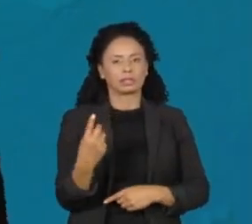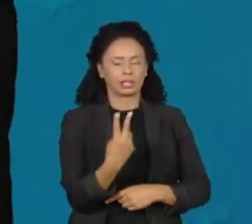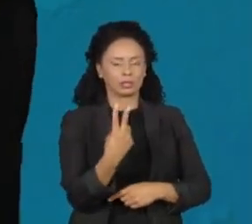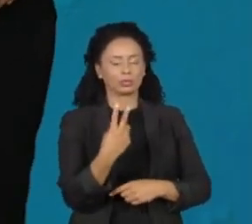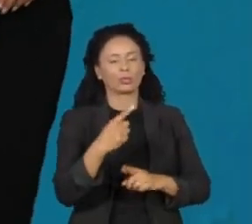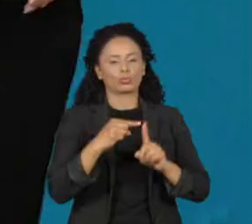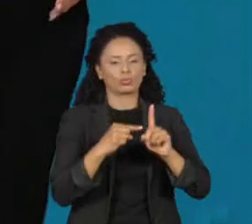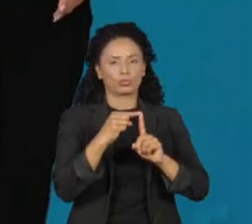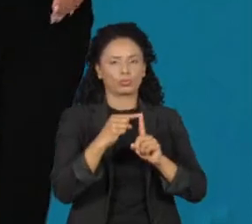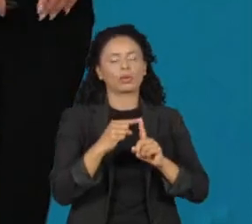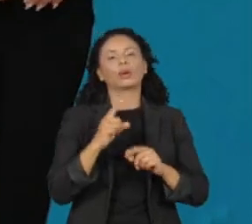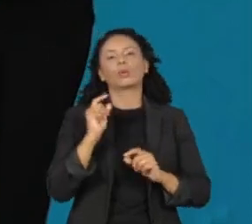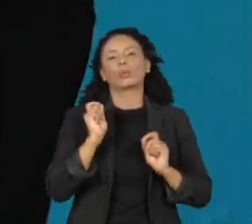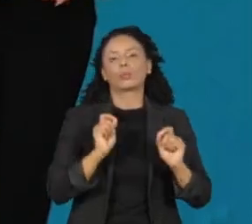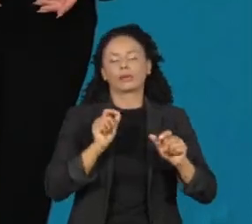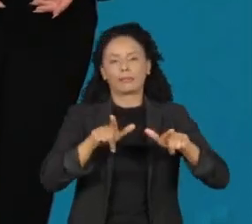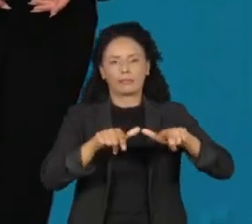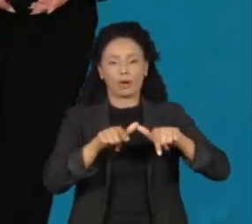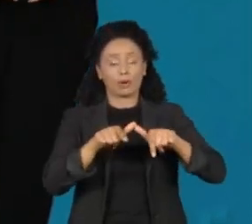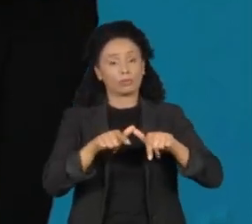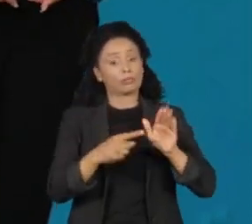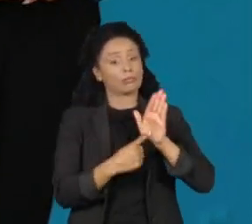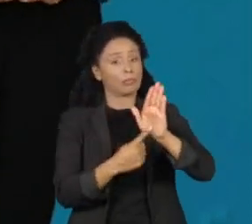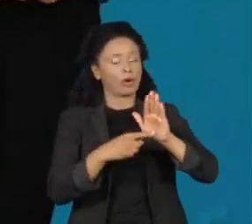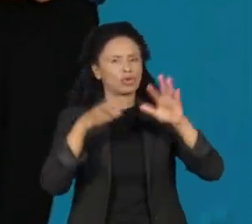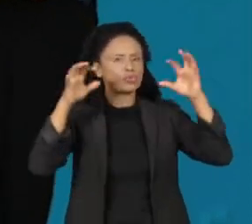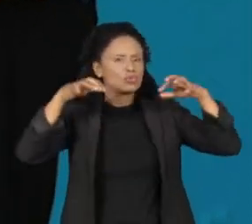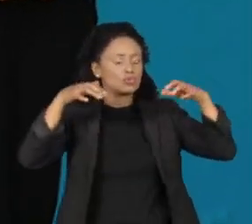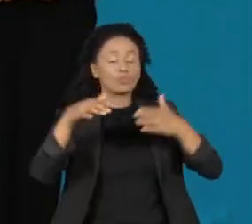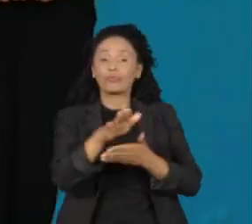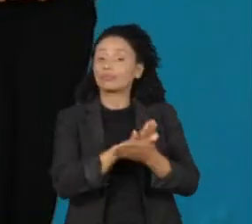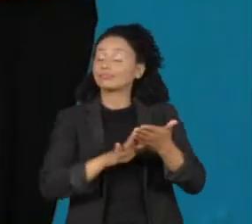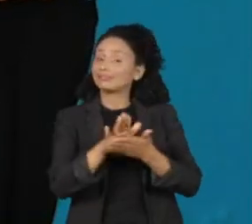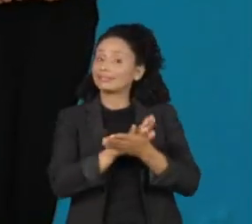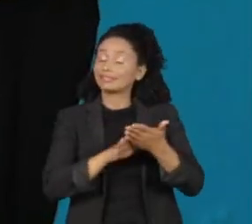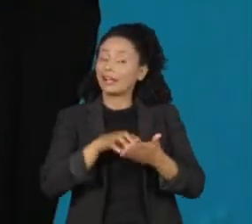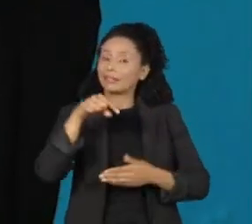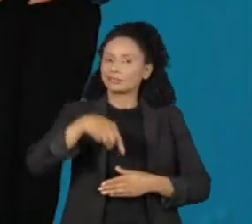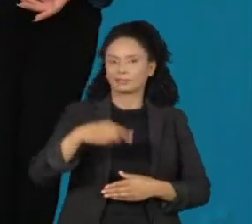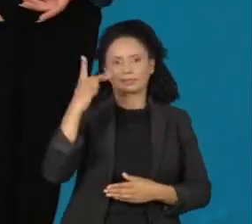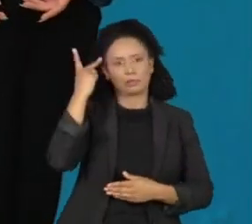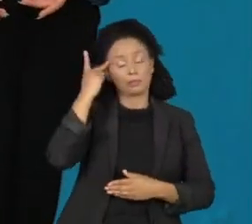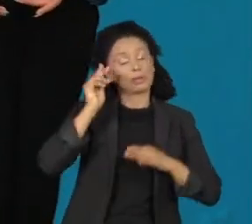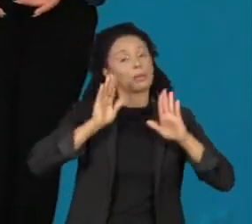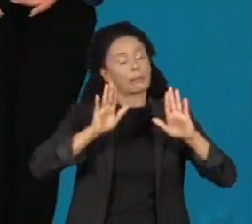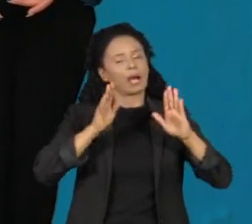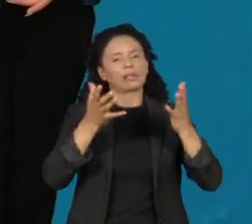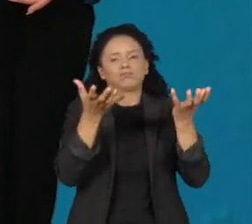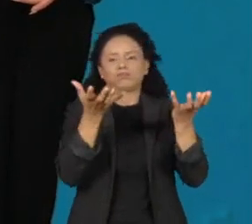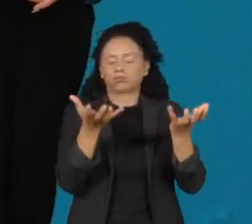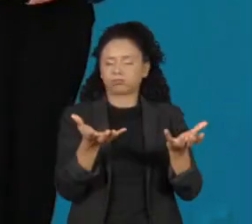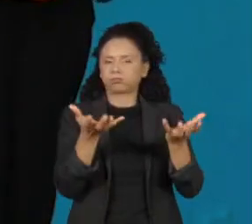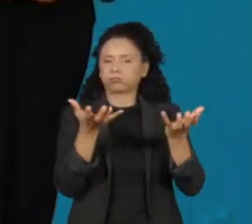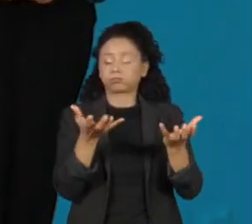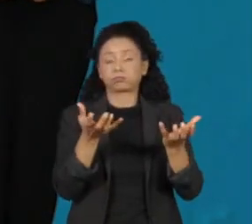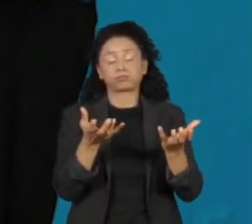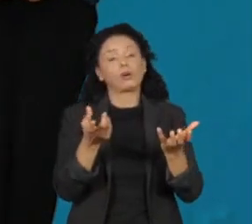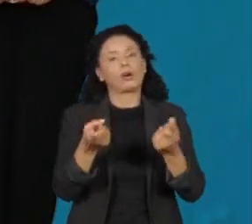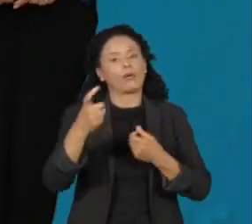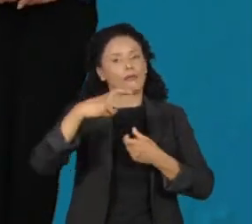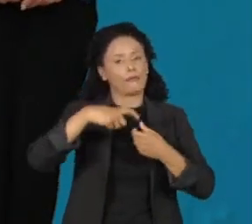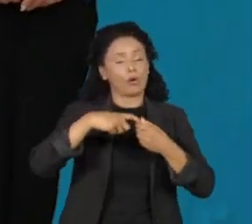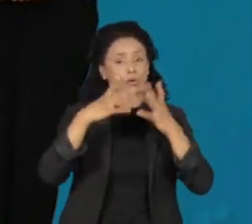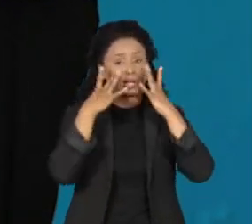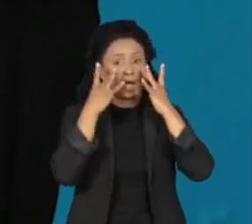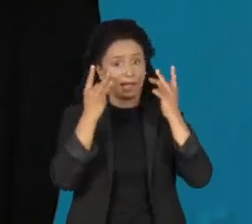em Bauru. Destaque que hoje não tem previsão de chuva em nenhuma região do estado de São Paulo. Mas a umidade relativa do ar já volta a ficar em